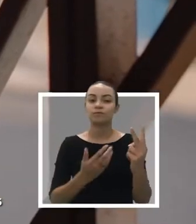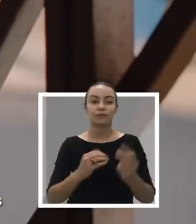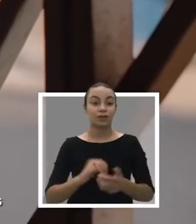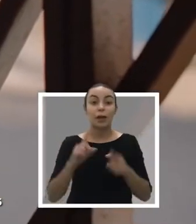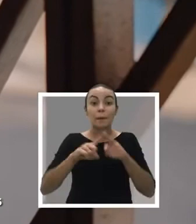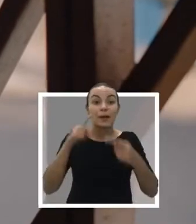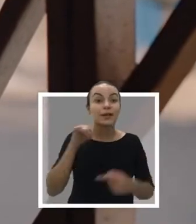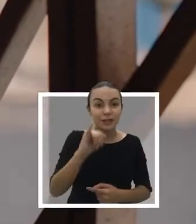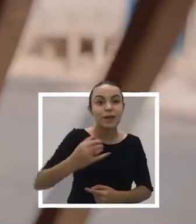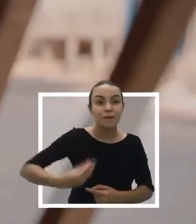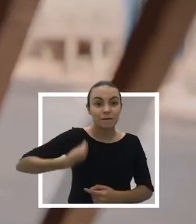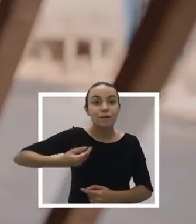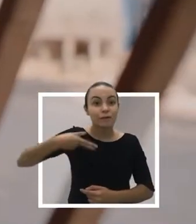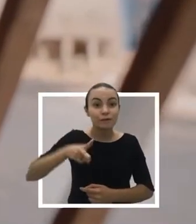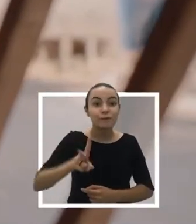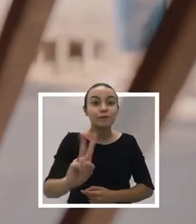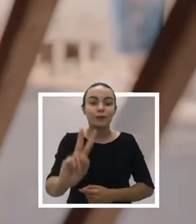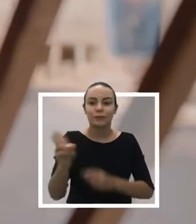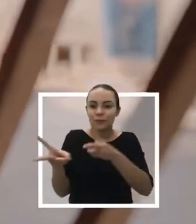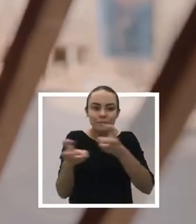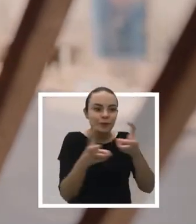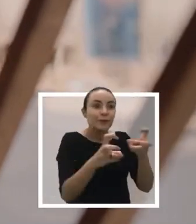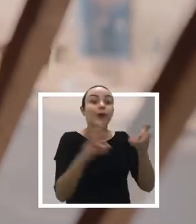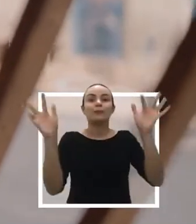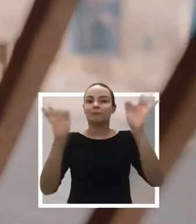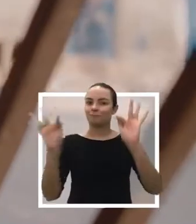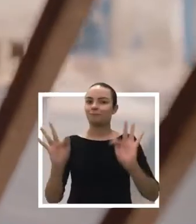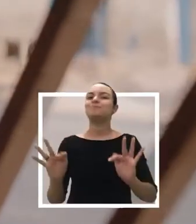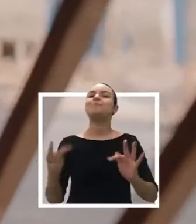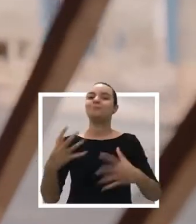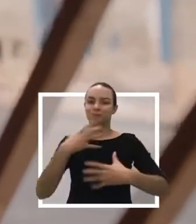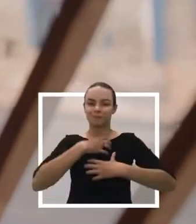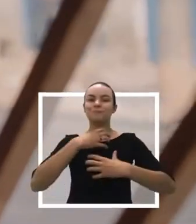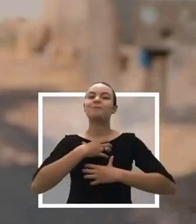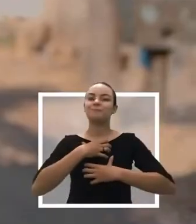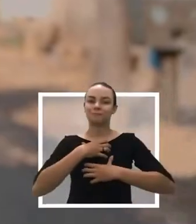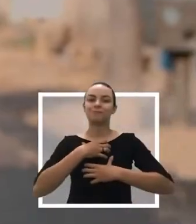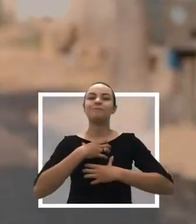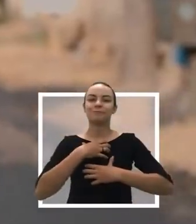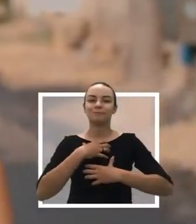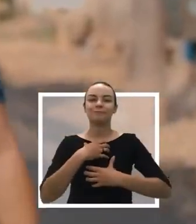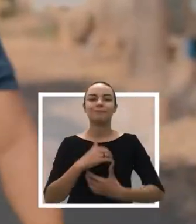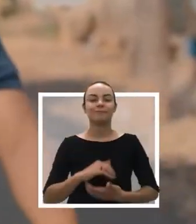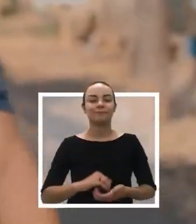estariam muito felizes com a chegada do asfalto aqui na frente da casa deles. Imagens externas.